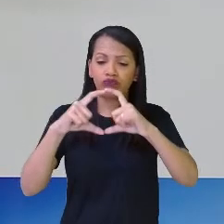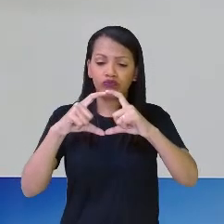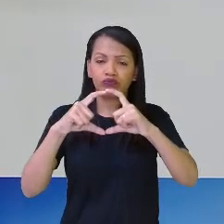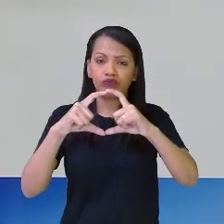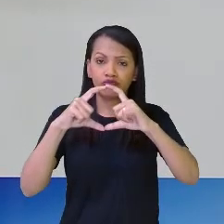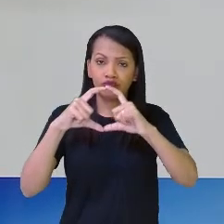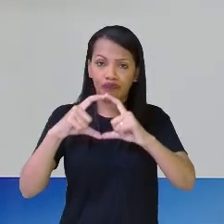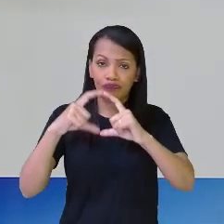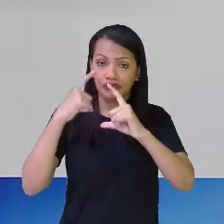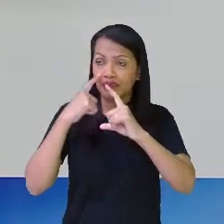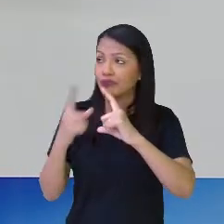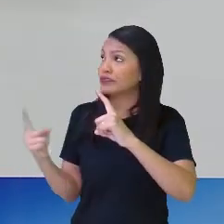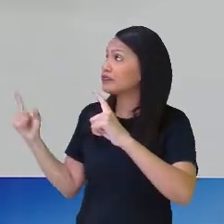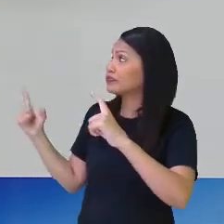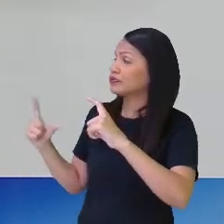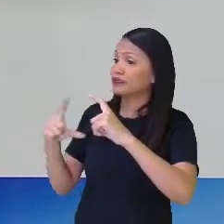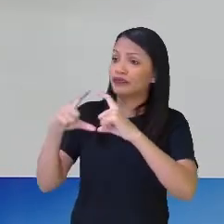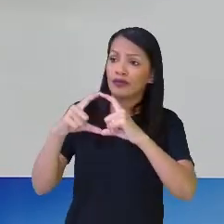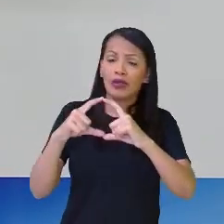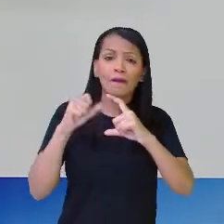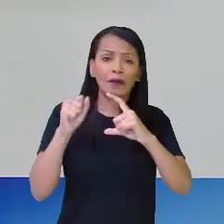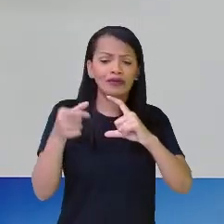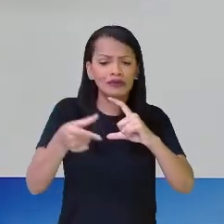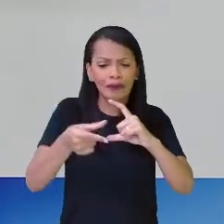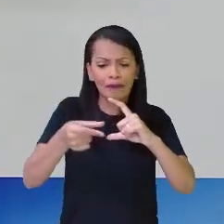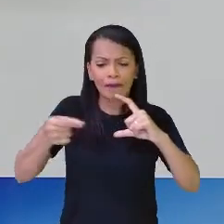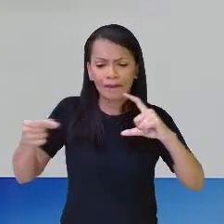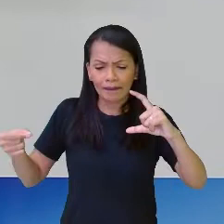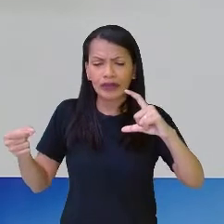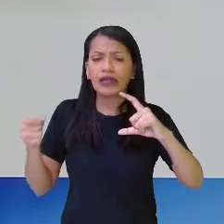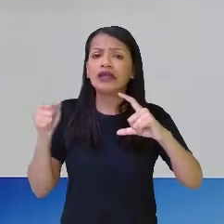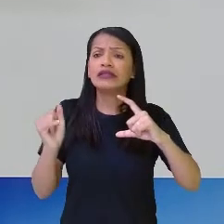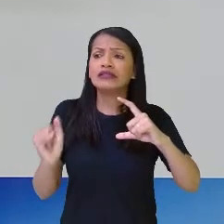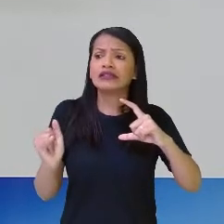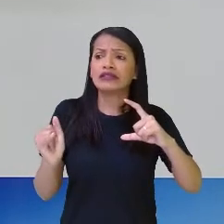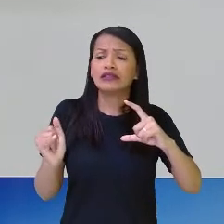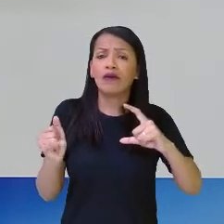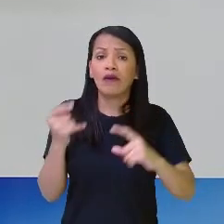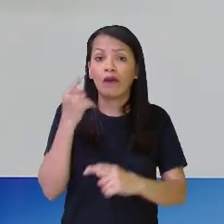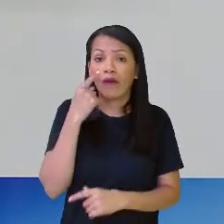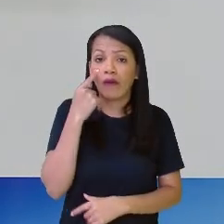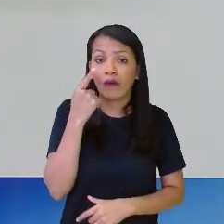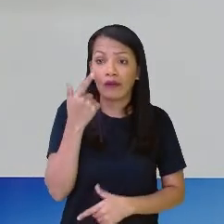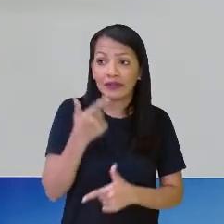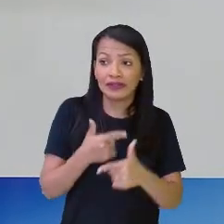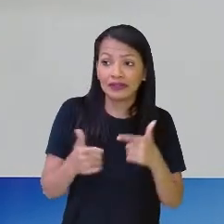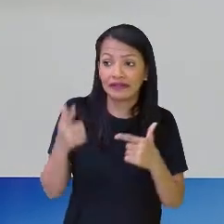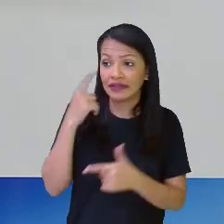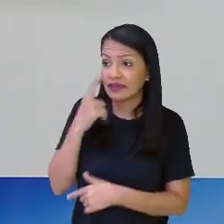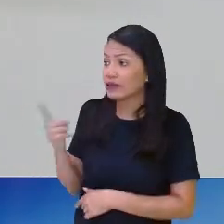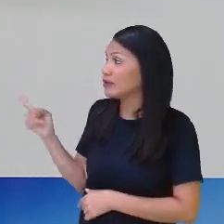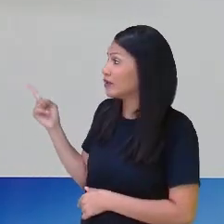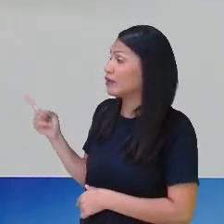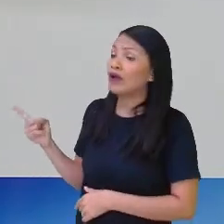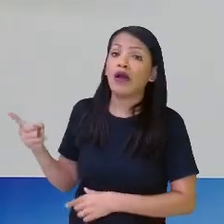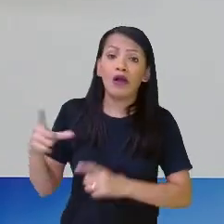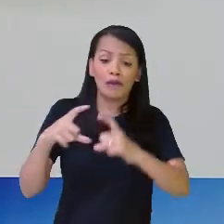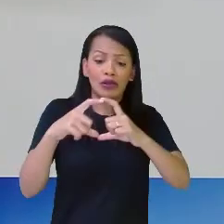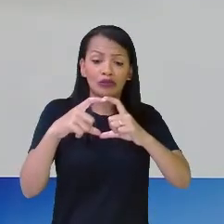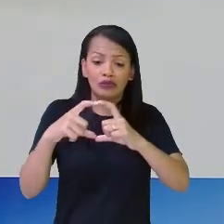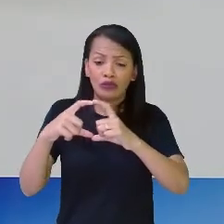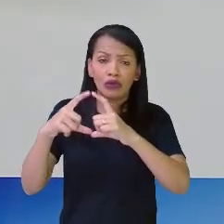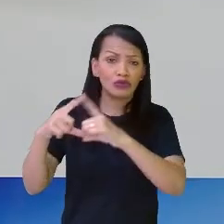Mas esse círculo, eu posso pegar um pedaço dele. Se eu pegar só um pedaço desse círculo, eu estou pegando o círculo inteiro?